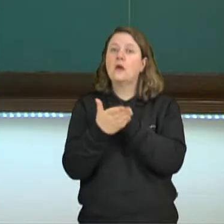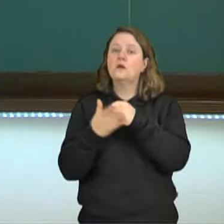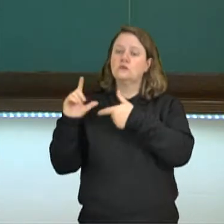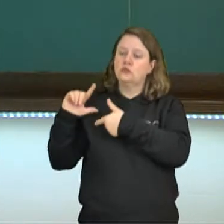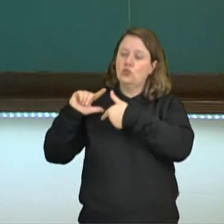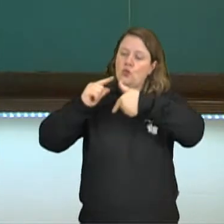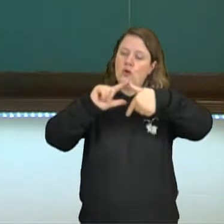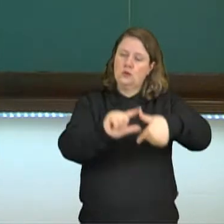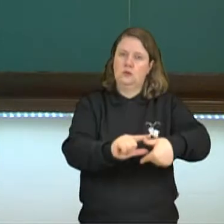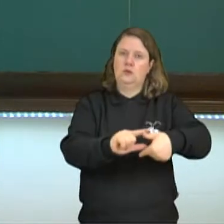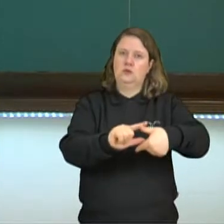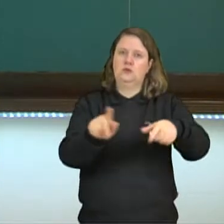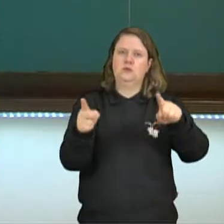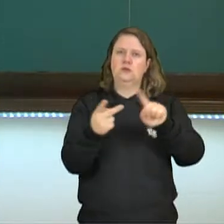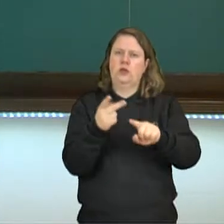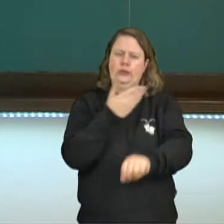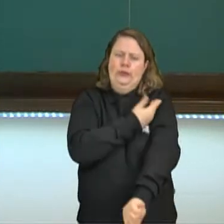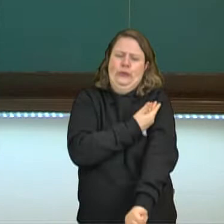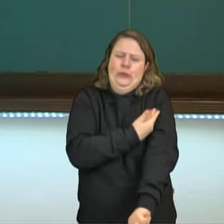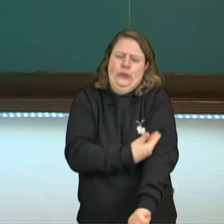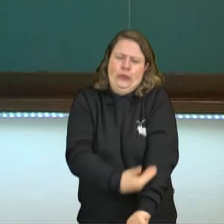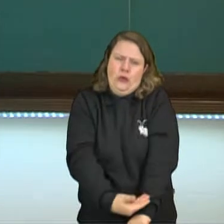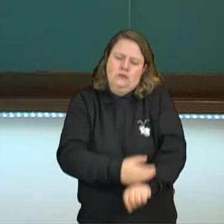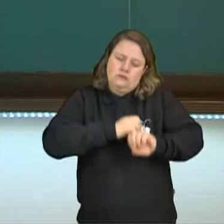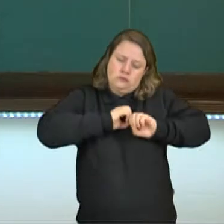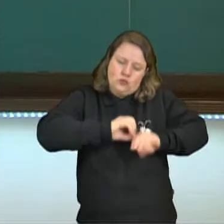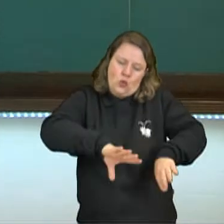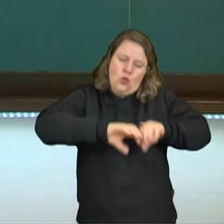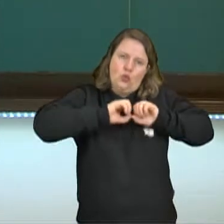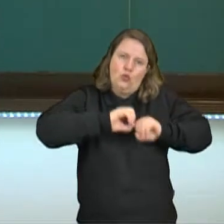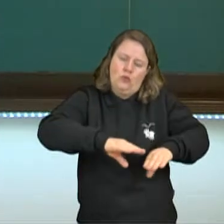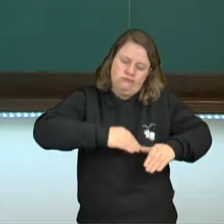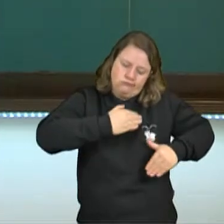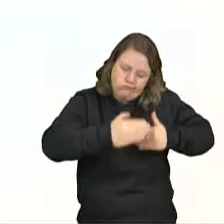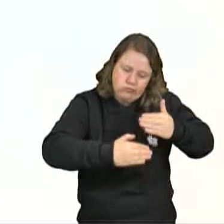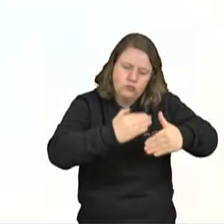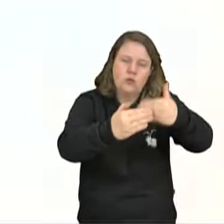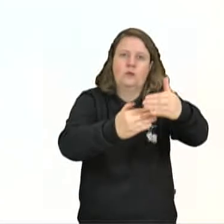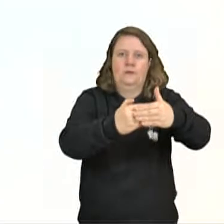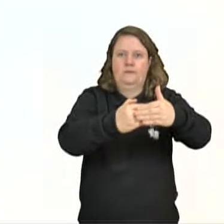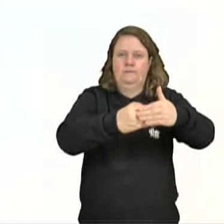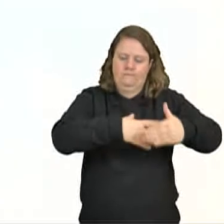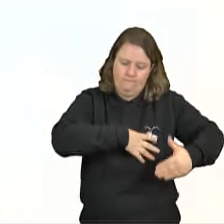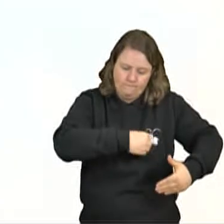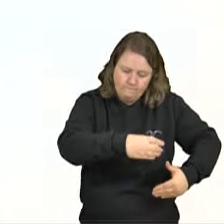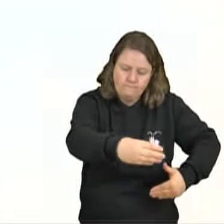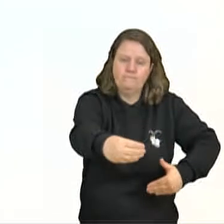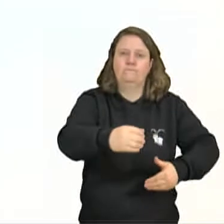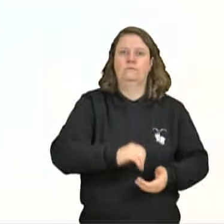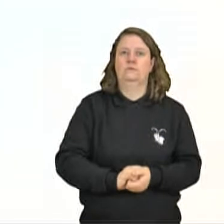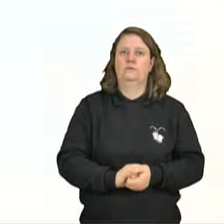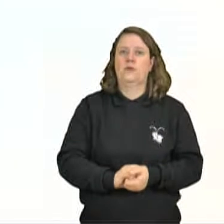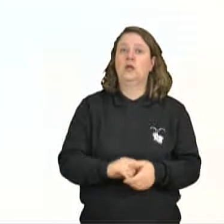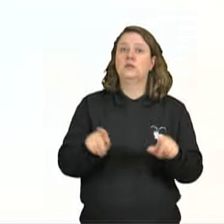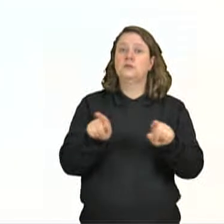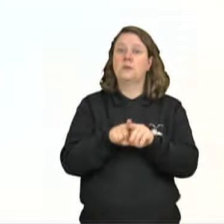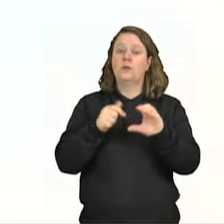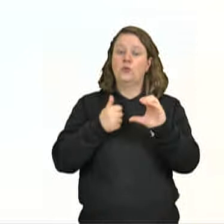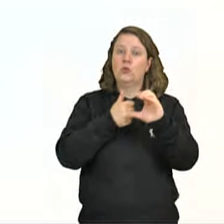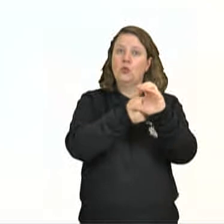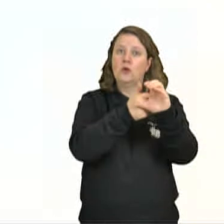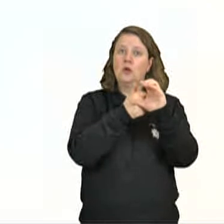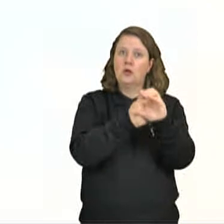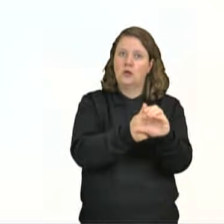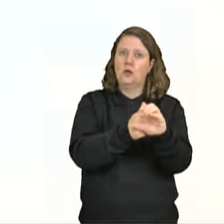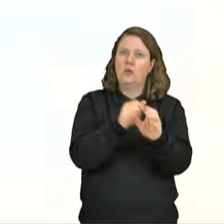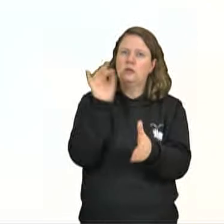e costumes transmitidos de forma oral. O cristianismo, ele foi um fator decisivo na formação